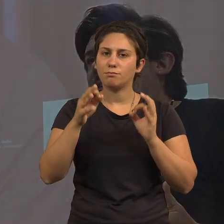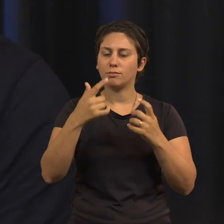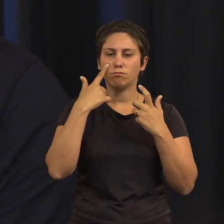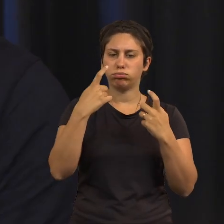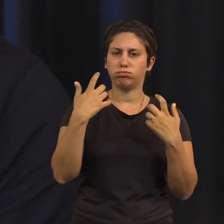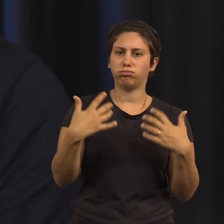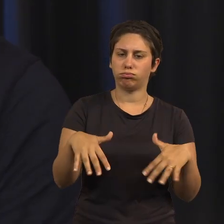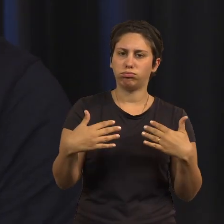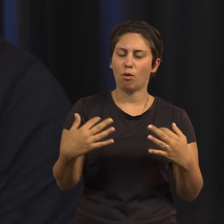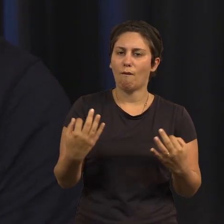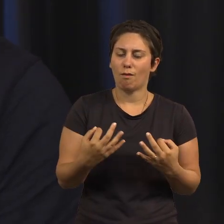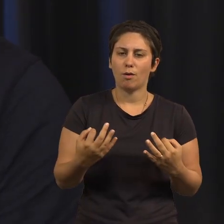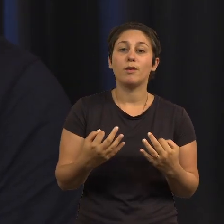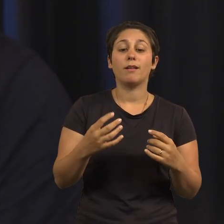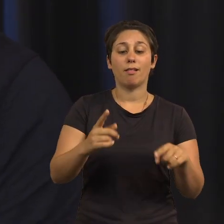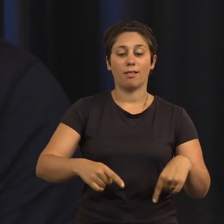depois poderem, obviamente,